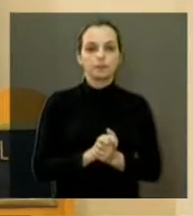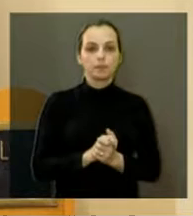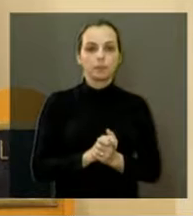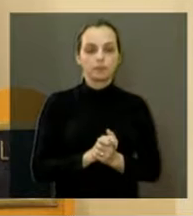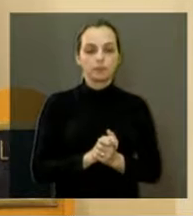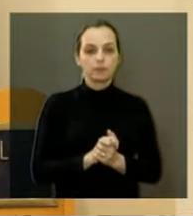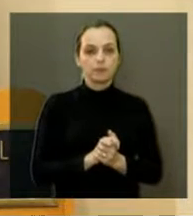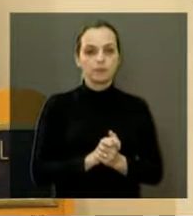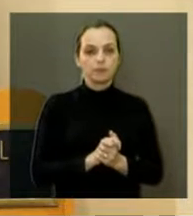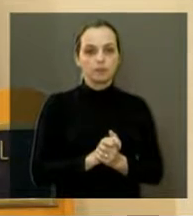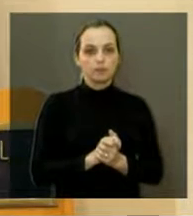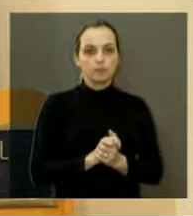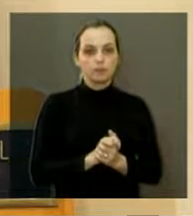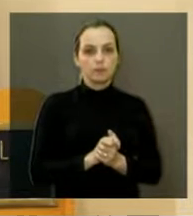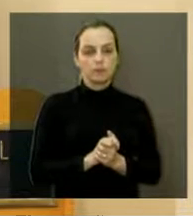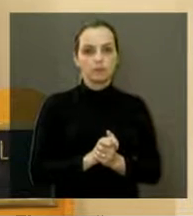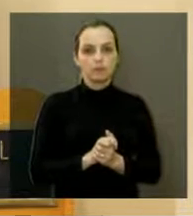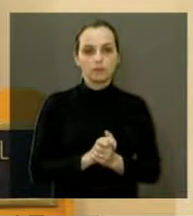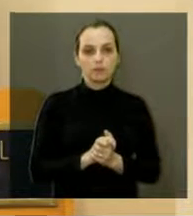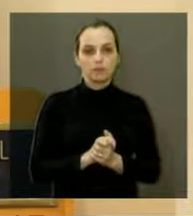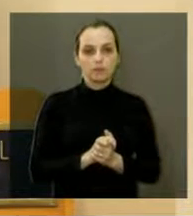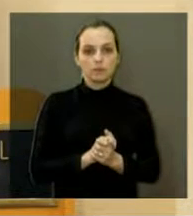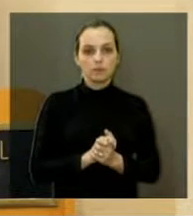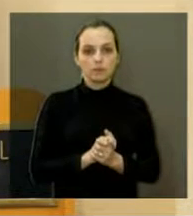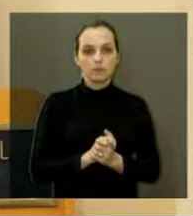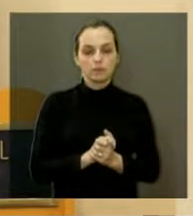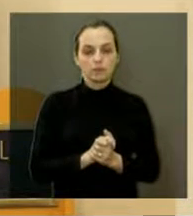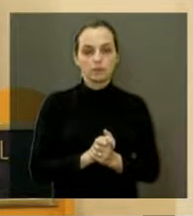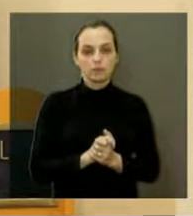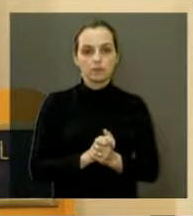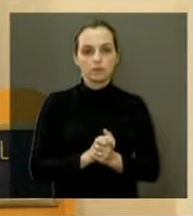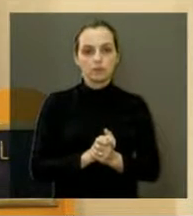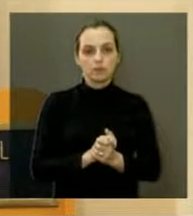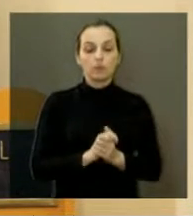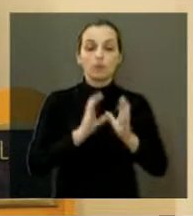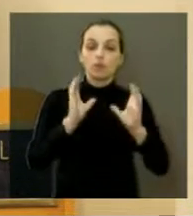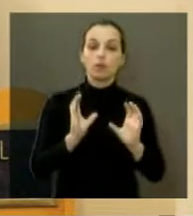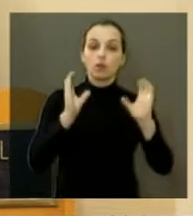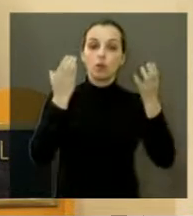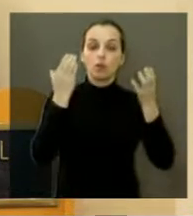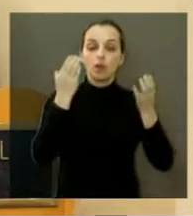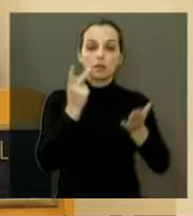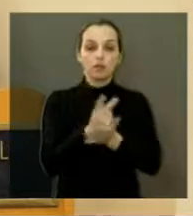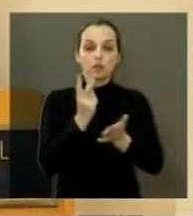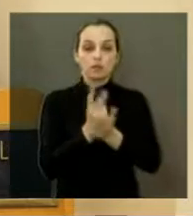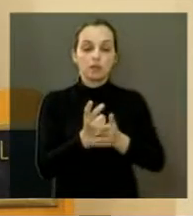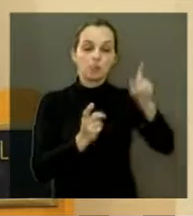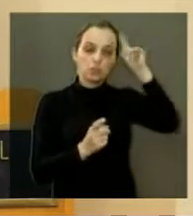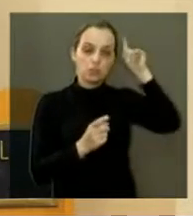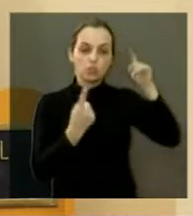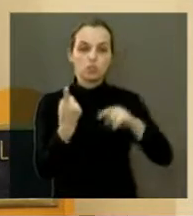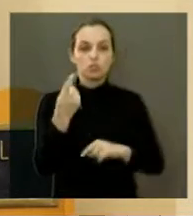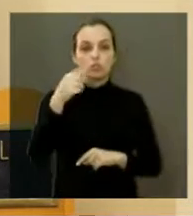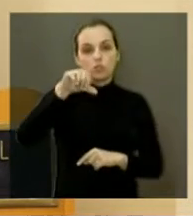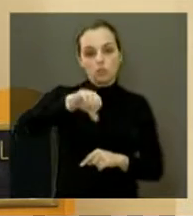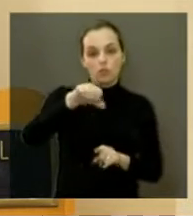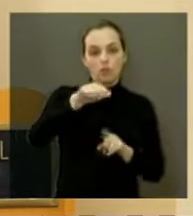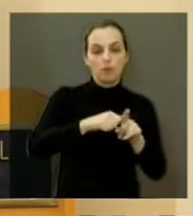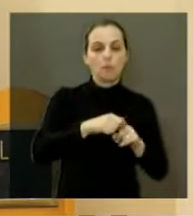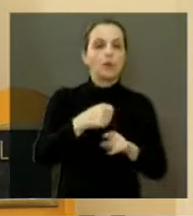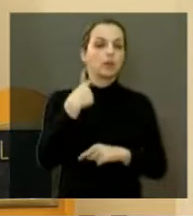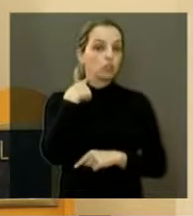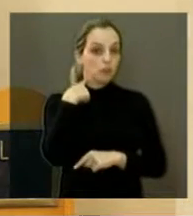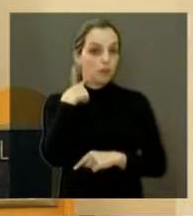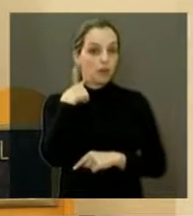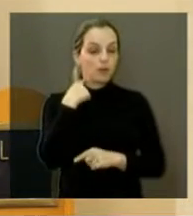mais um minuto, senhor presidente? O senhor tem direito. Quero dizer que vai ser comemorado todo dia 19 de maio. E